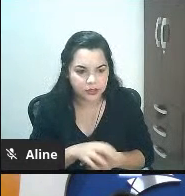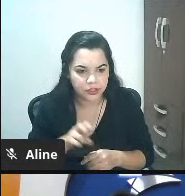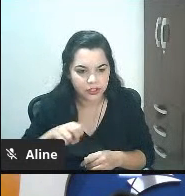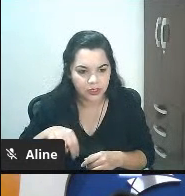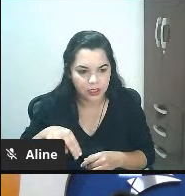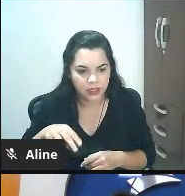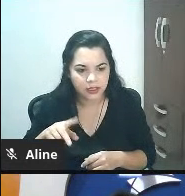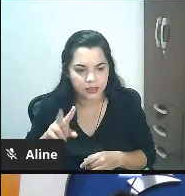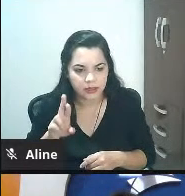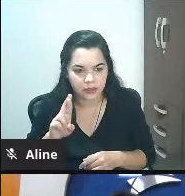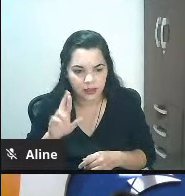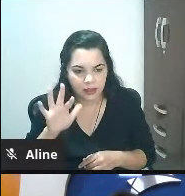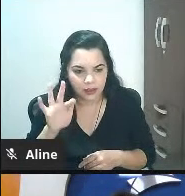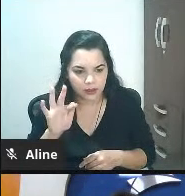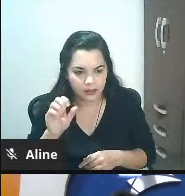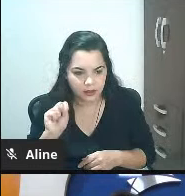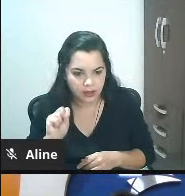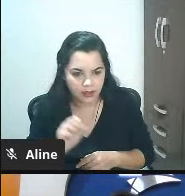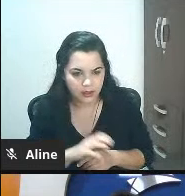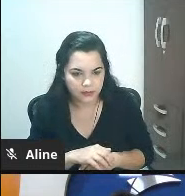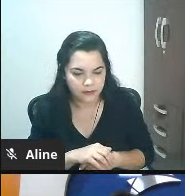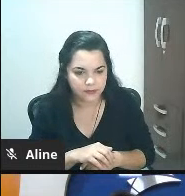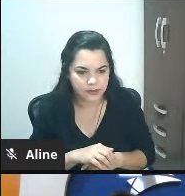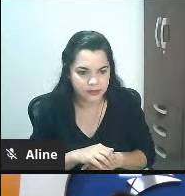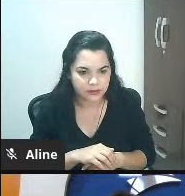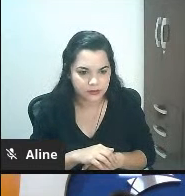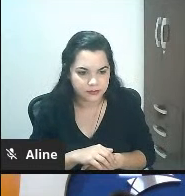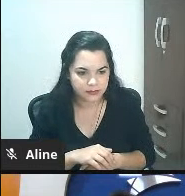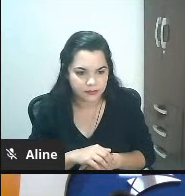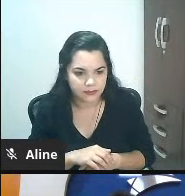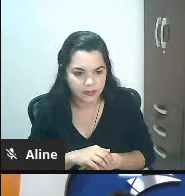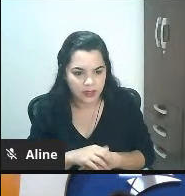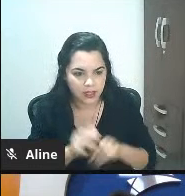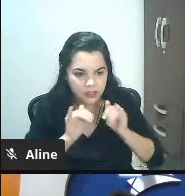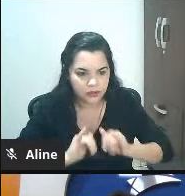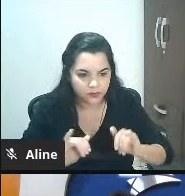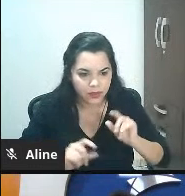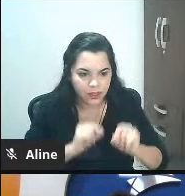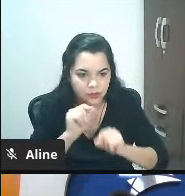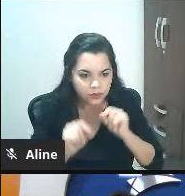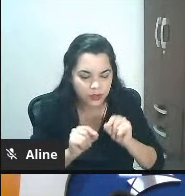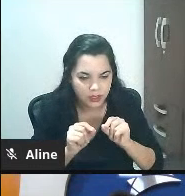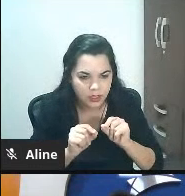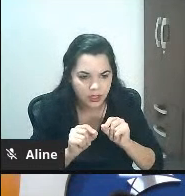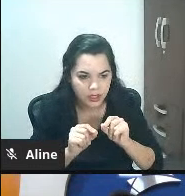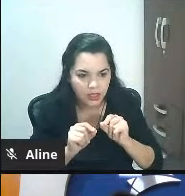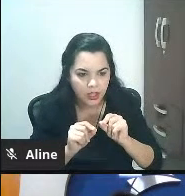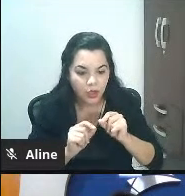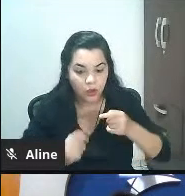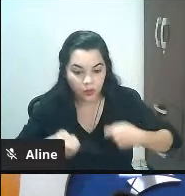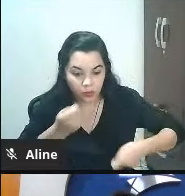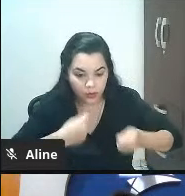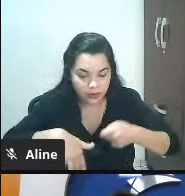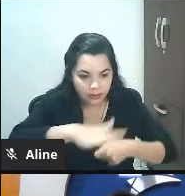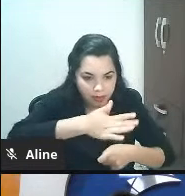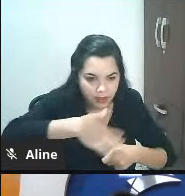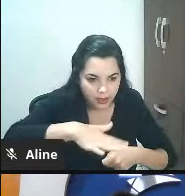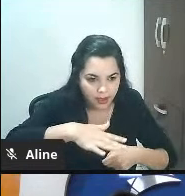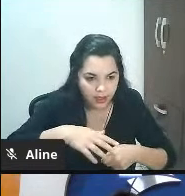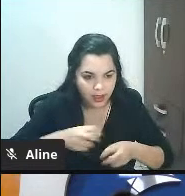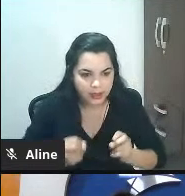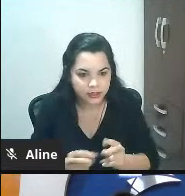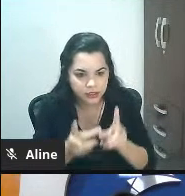aí que foi esse termo que eles cunharam lá que é o termo quer dizer eles falaram assim o varejo é fígital o que é fígital? físico e digital